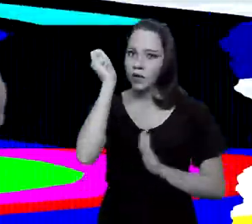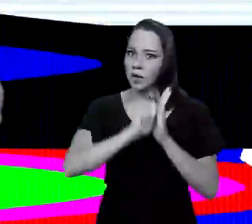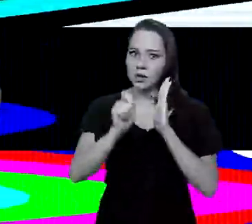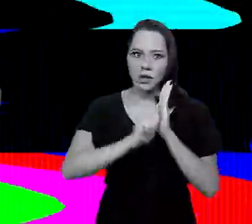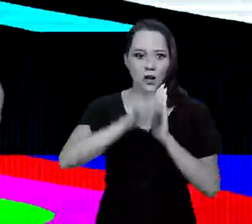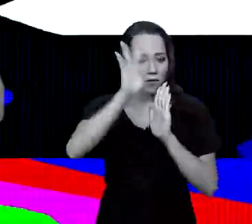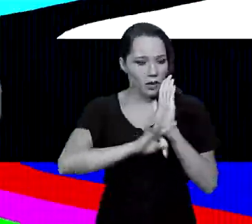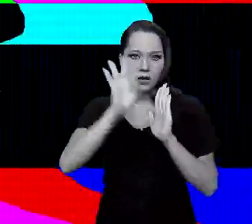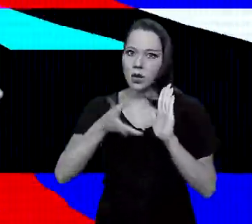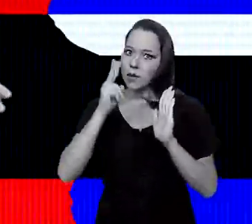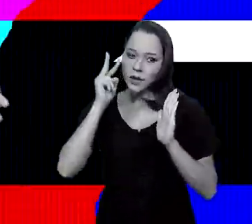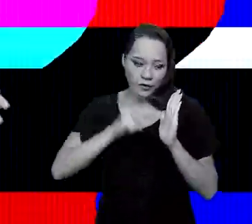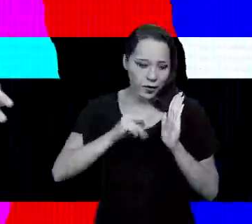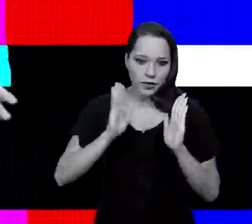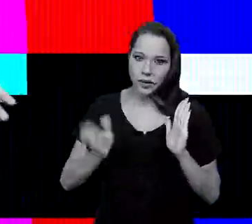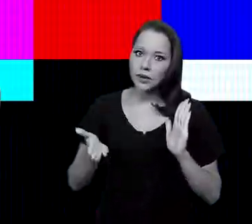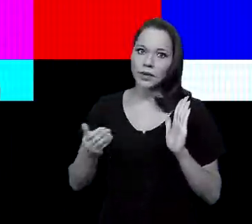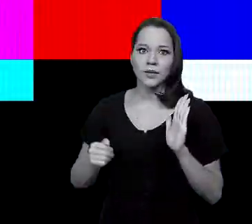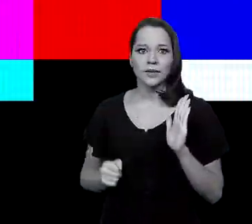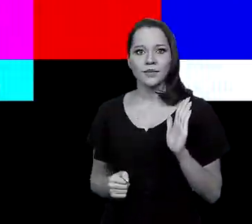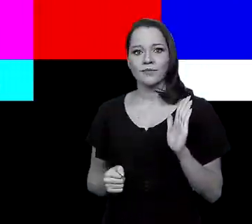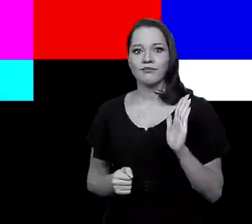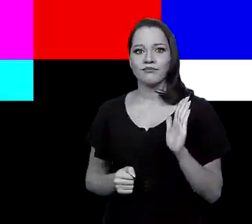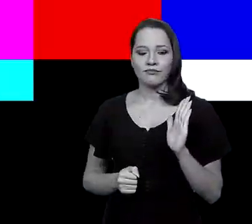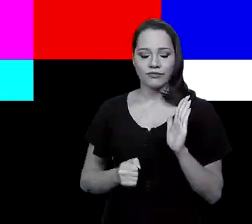E o cara que escreve o texto já era pra ter olhado, né?